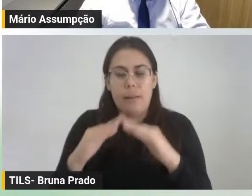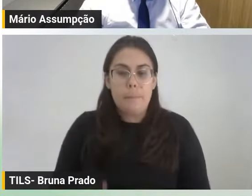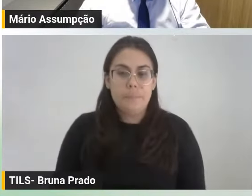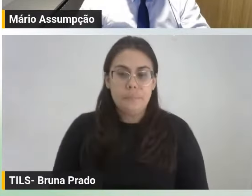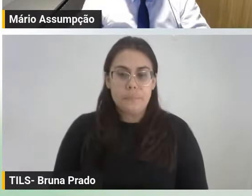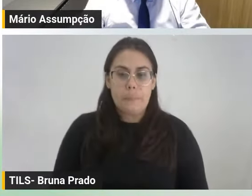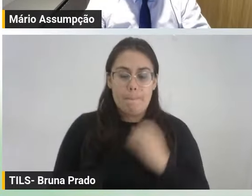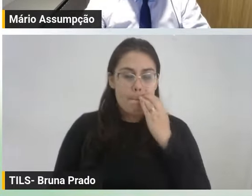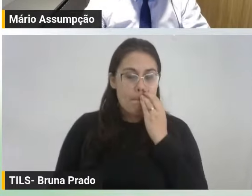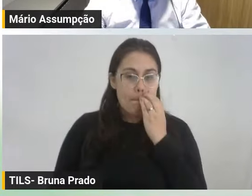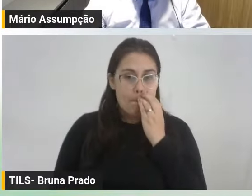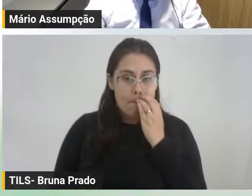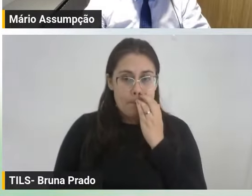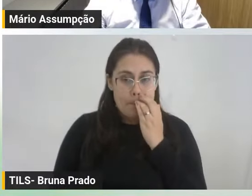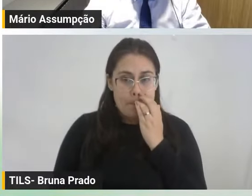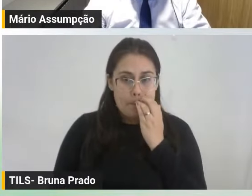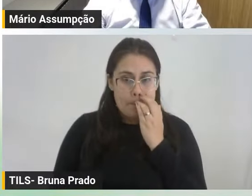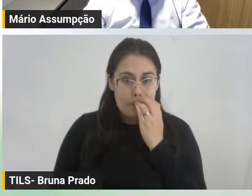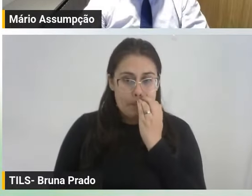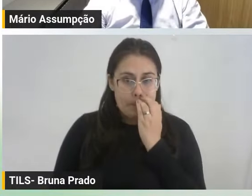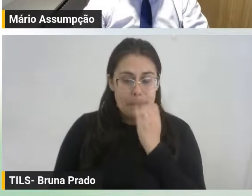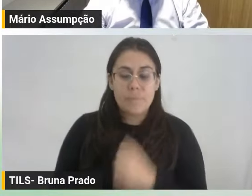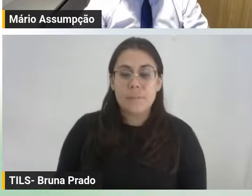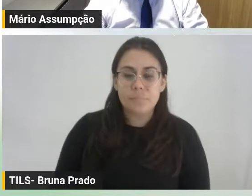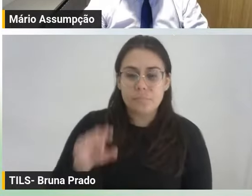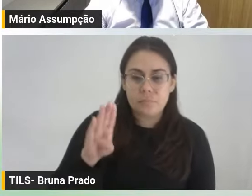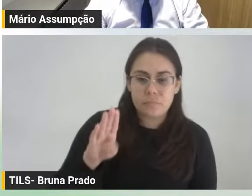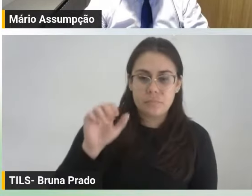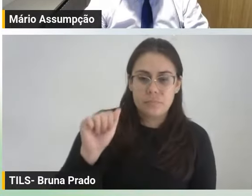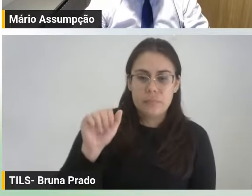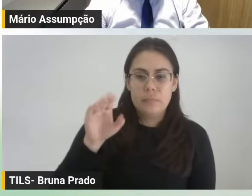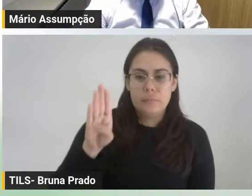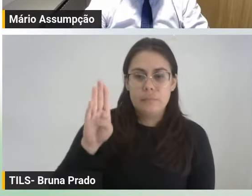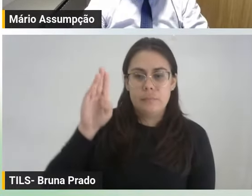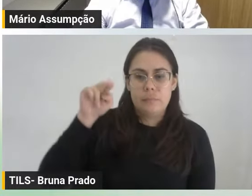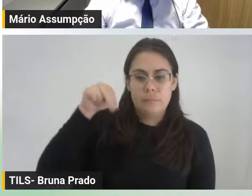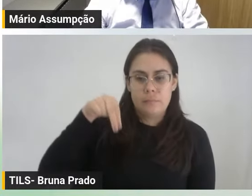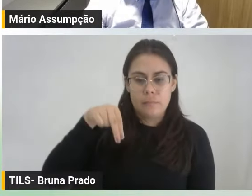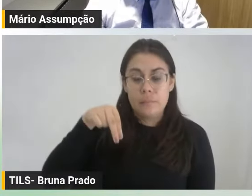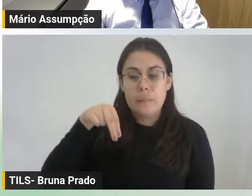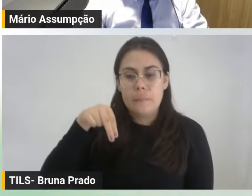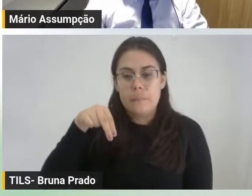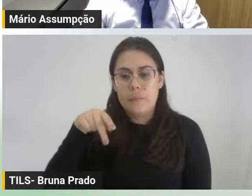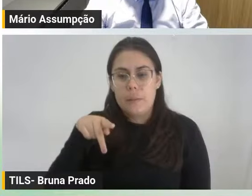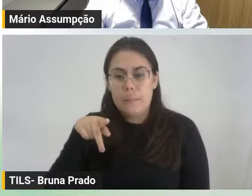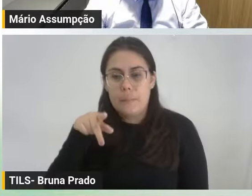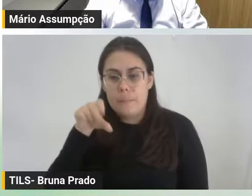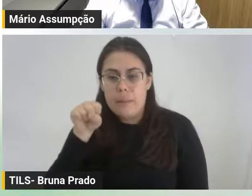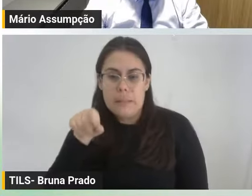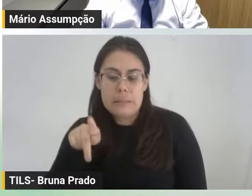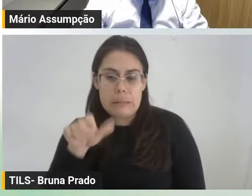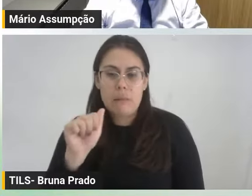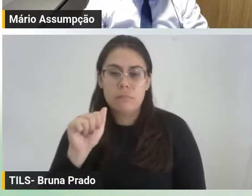Perfeito. Babinska, você, por gentileza, gostaria que você pudesse trazer também a sua contribuição nessa questão